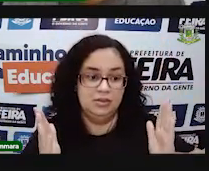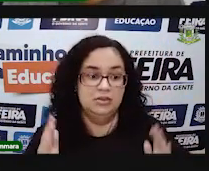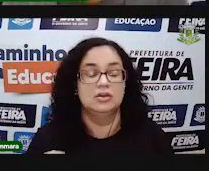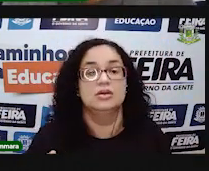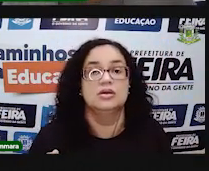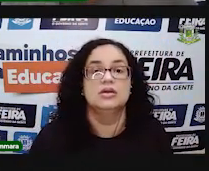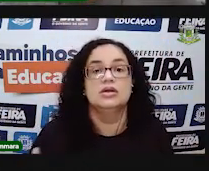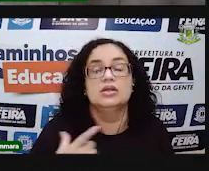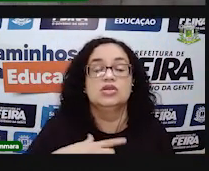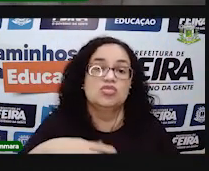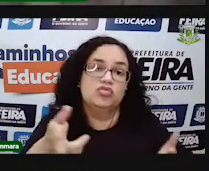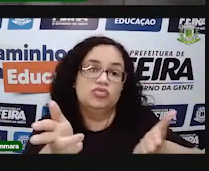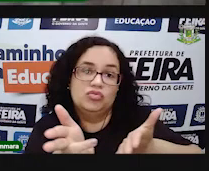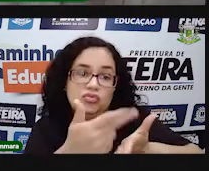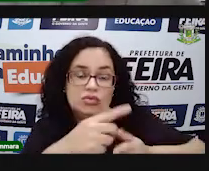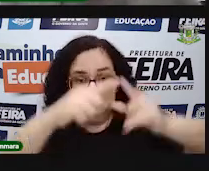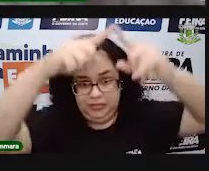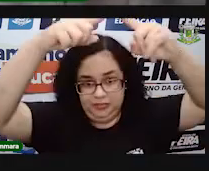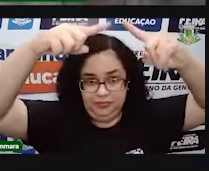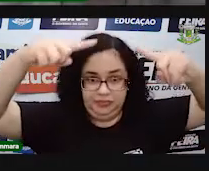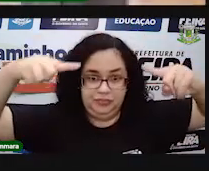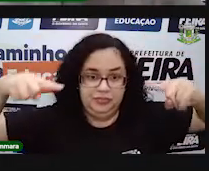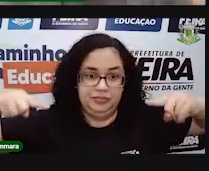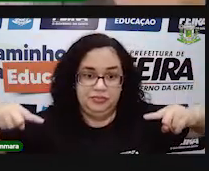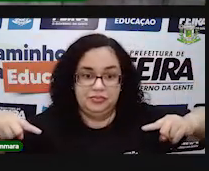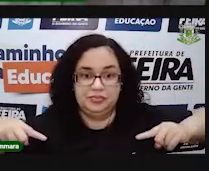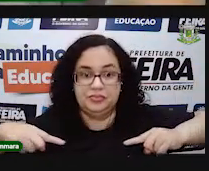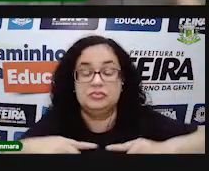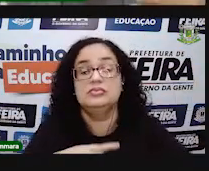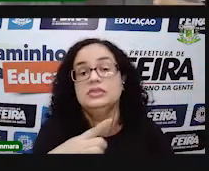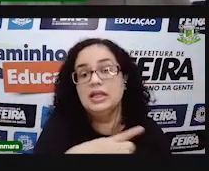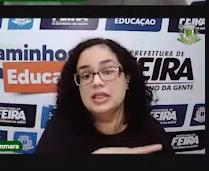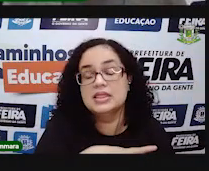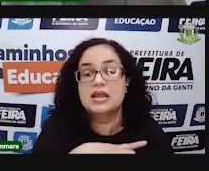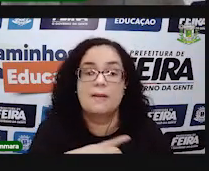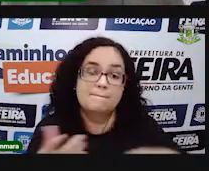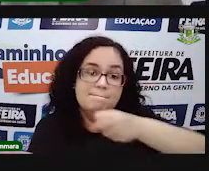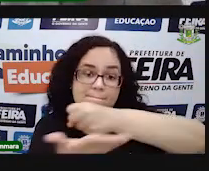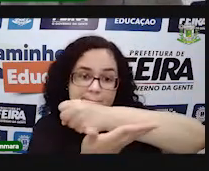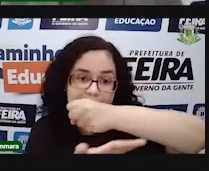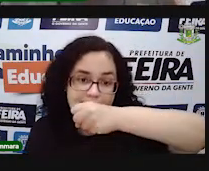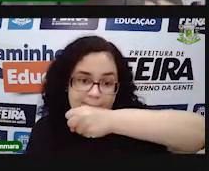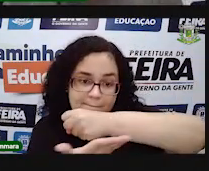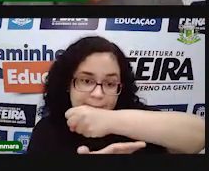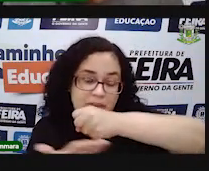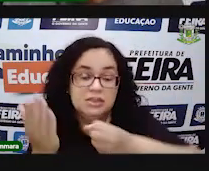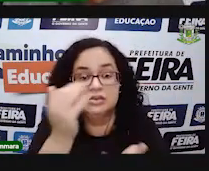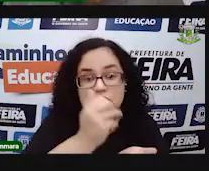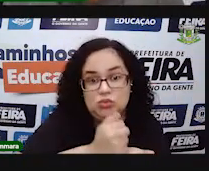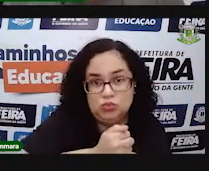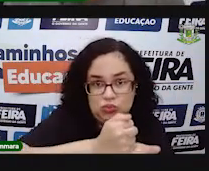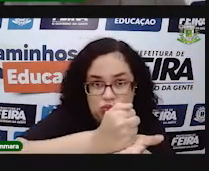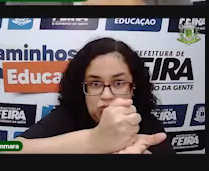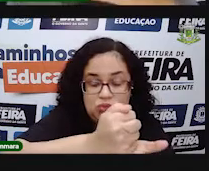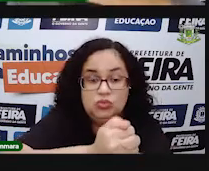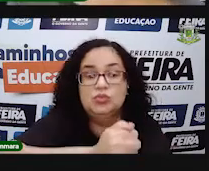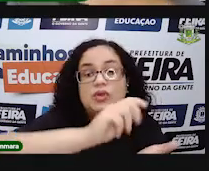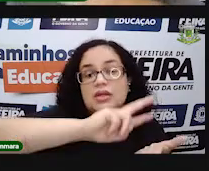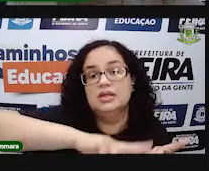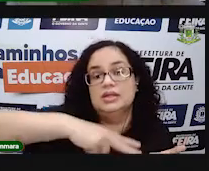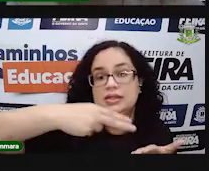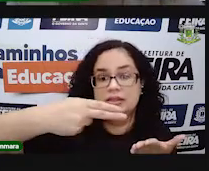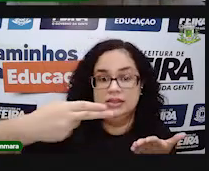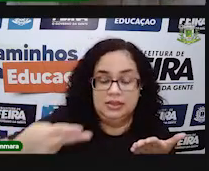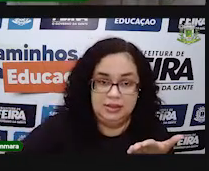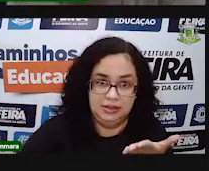rapidinho, as paredes das pirâmides são em formato de triângulo e existe uma